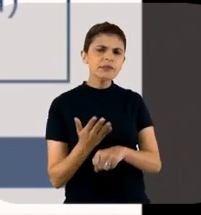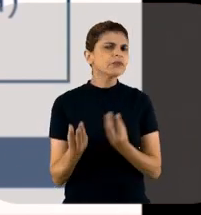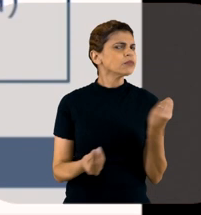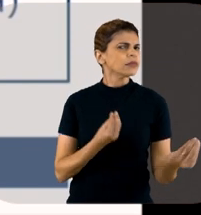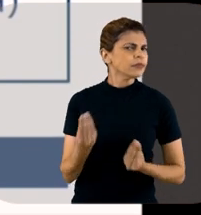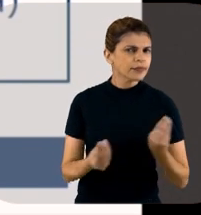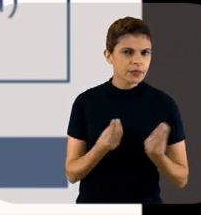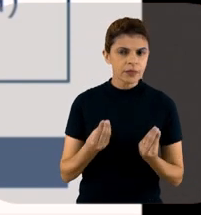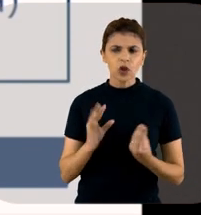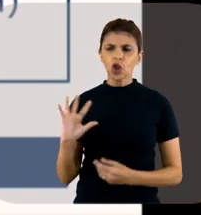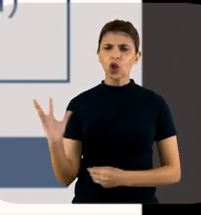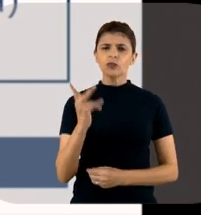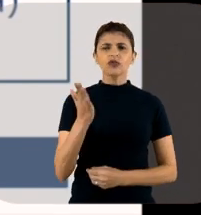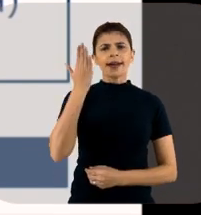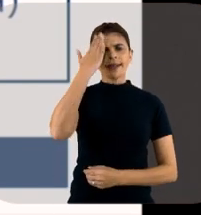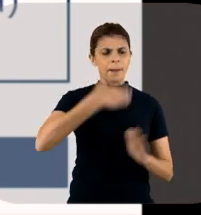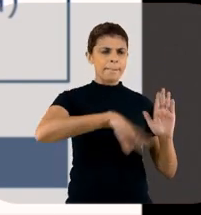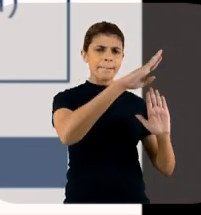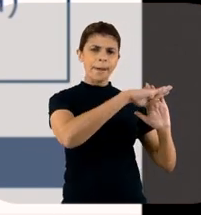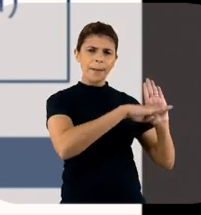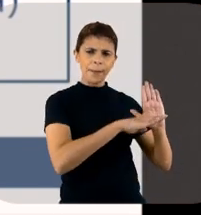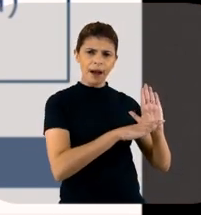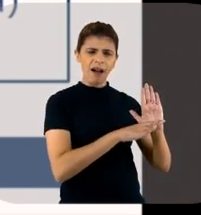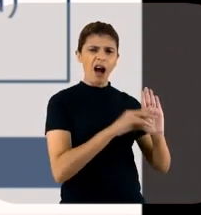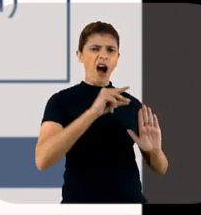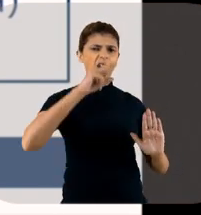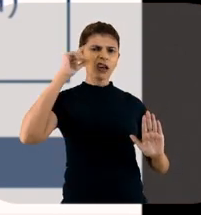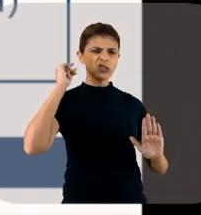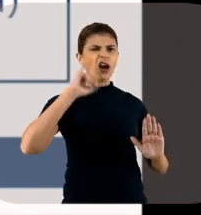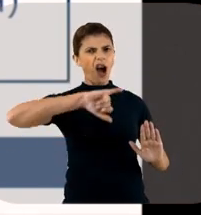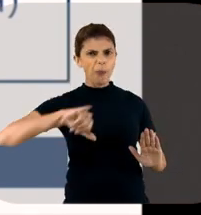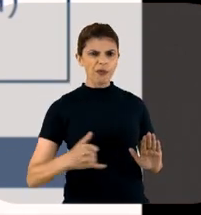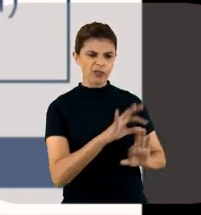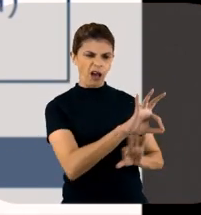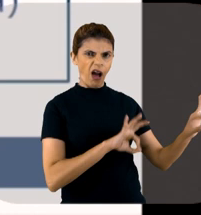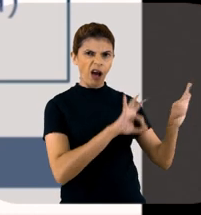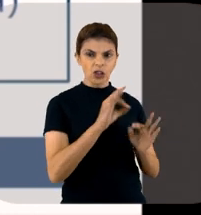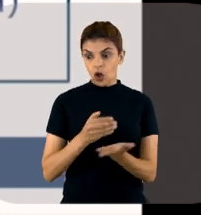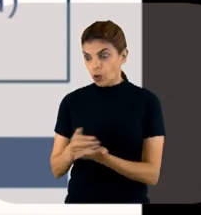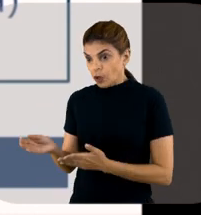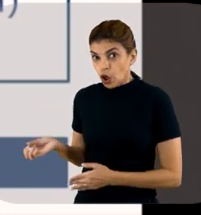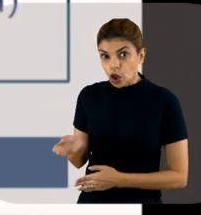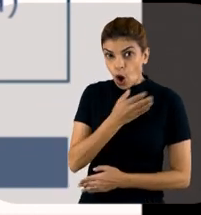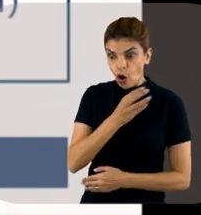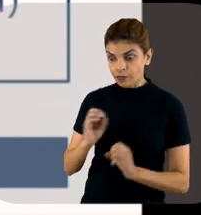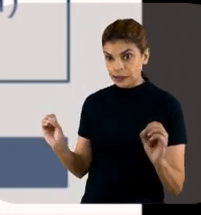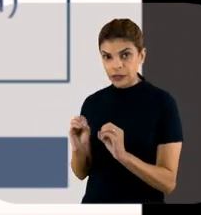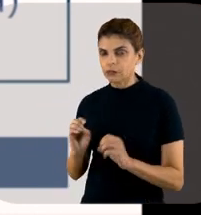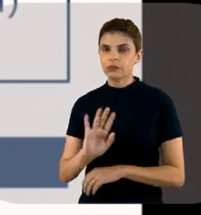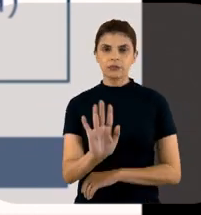treinamento? Todo mundo que tinha um protocolo antigo vai ter que rasgar e começar do zero? Não.